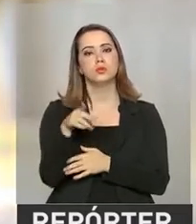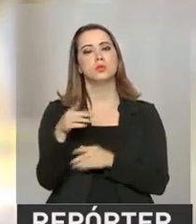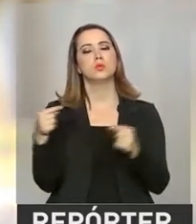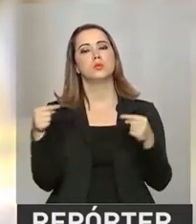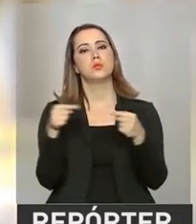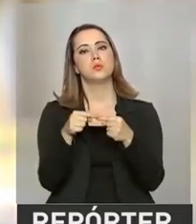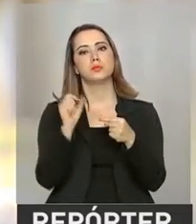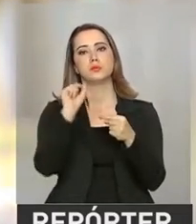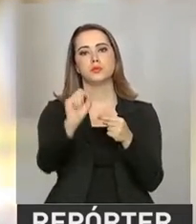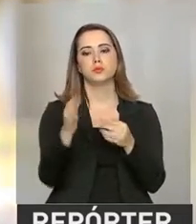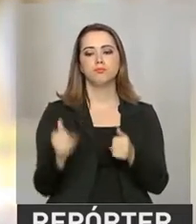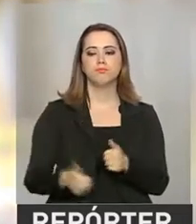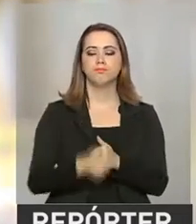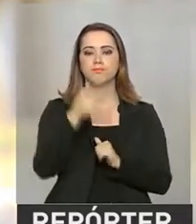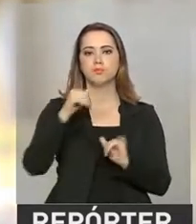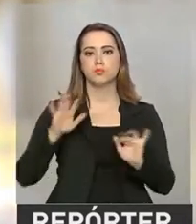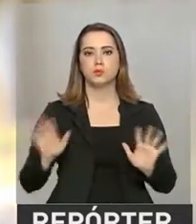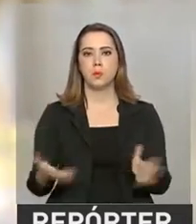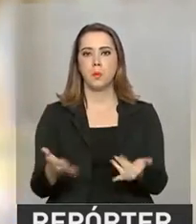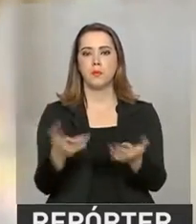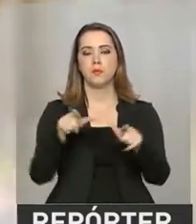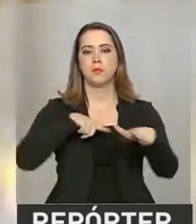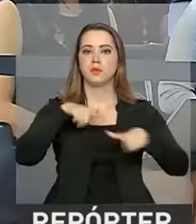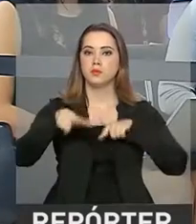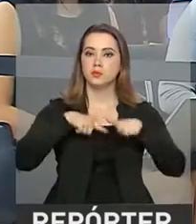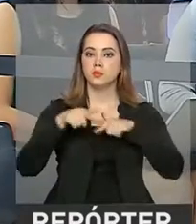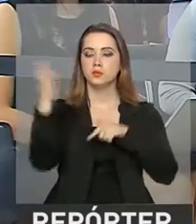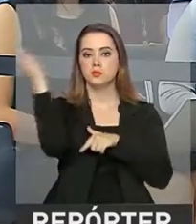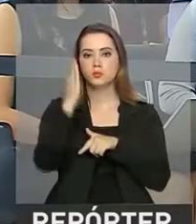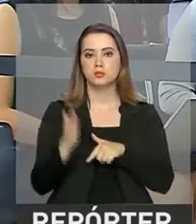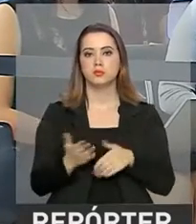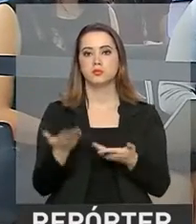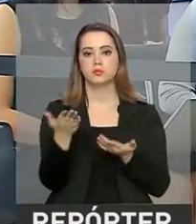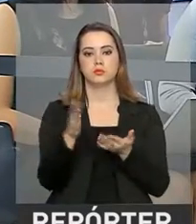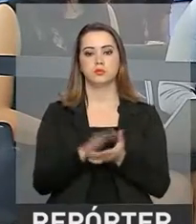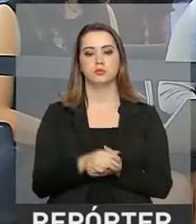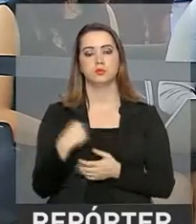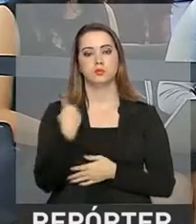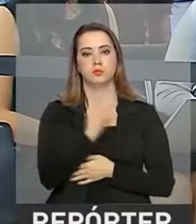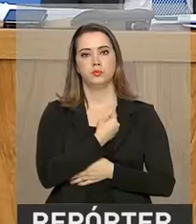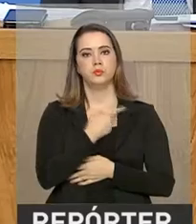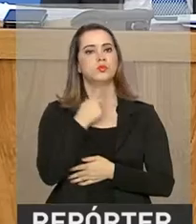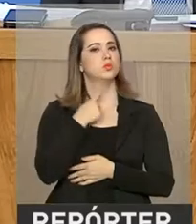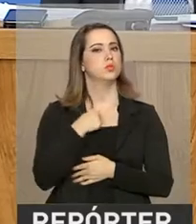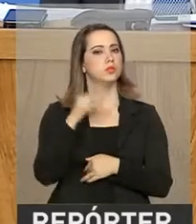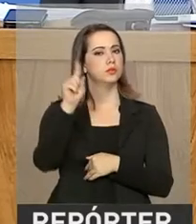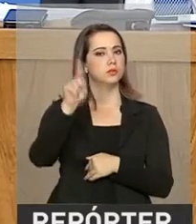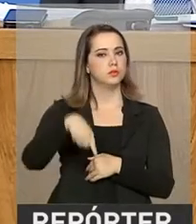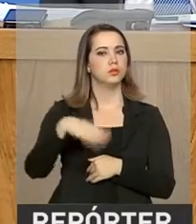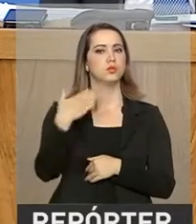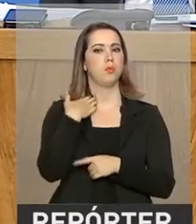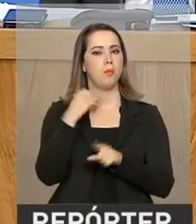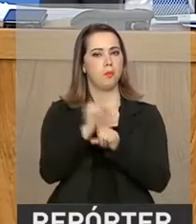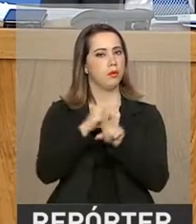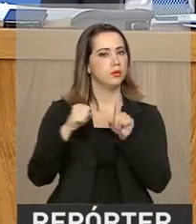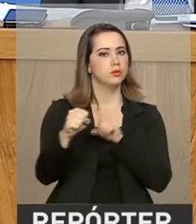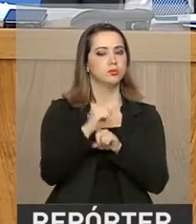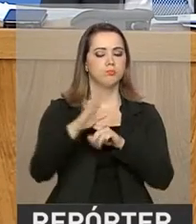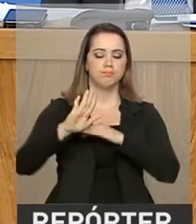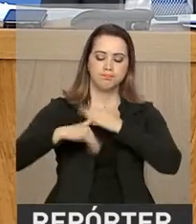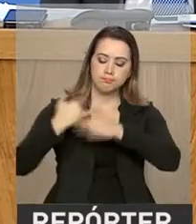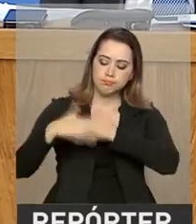é aumentar a produção e o emprego no país. A nossa intenção, óbvio, sendo um banco social e de